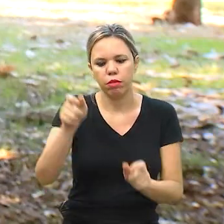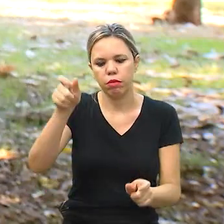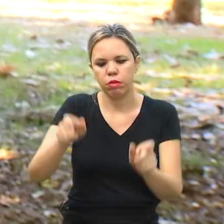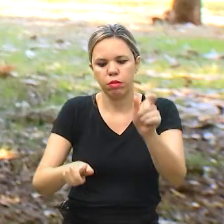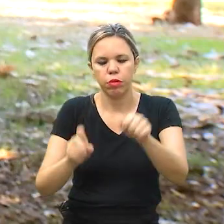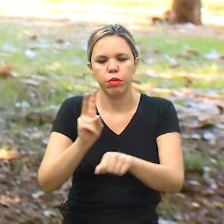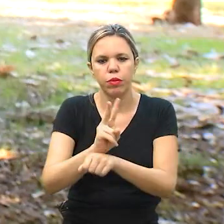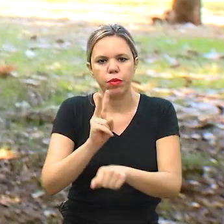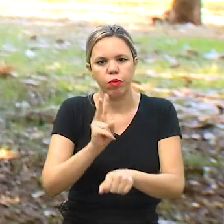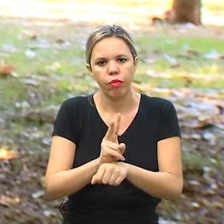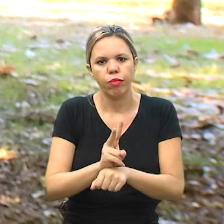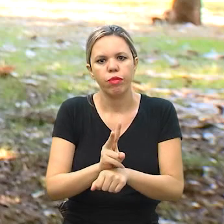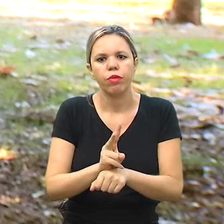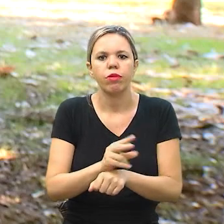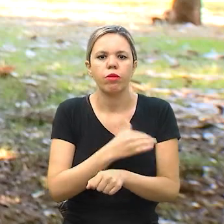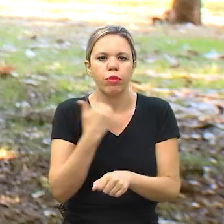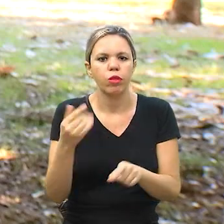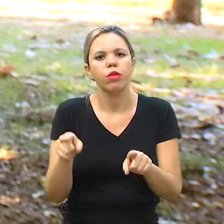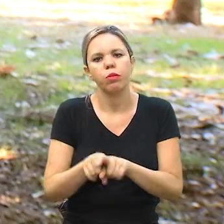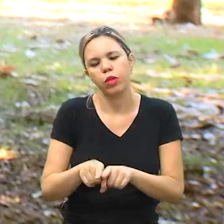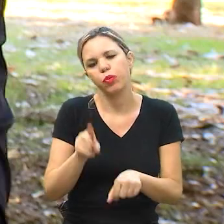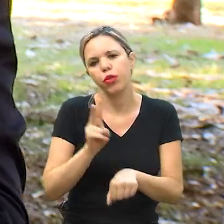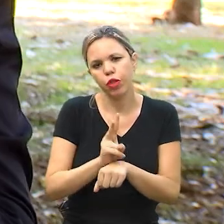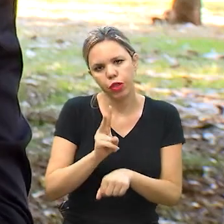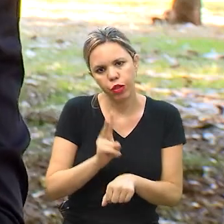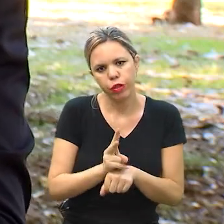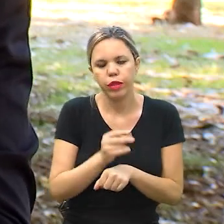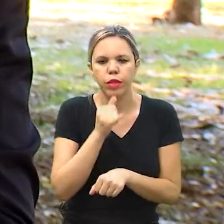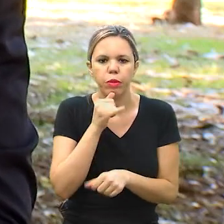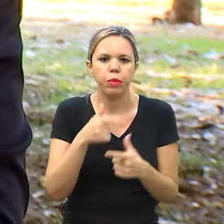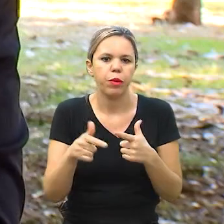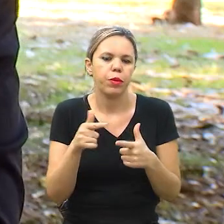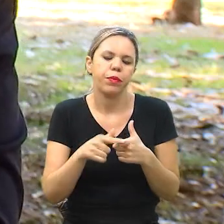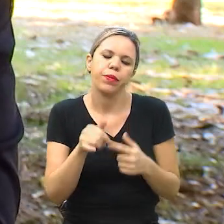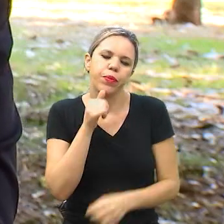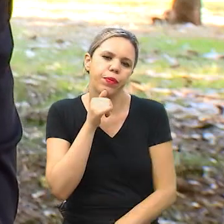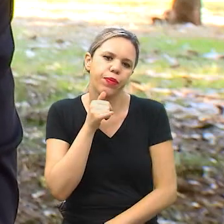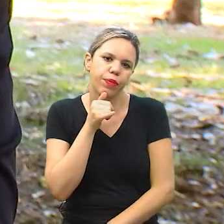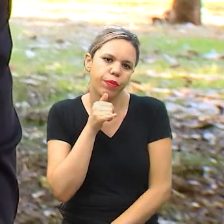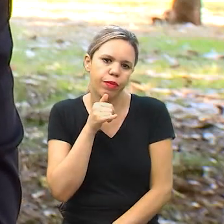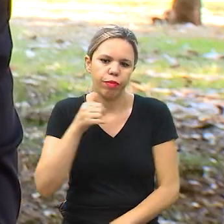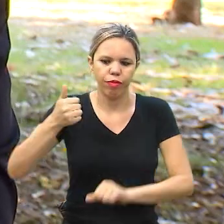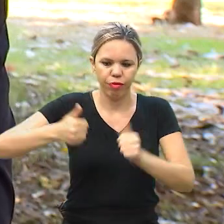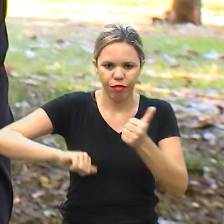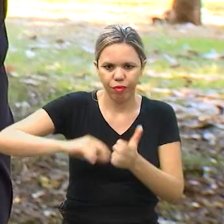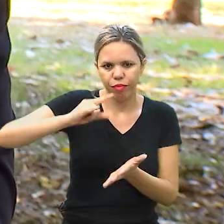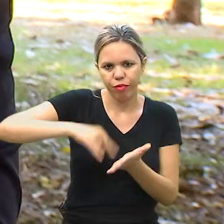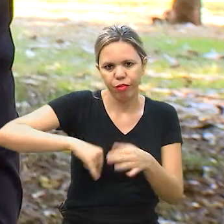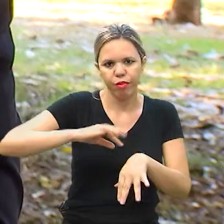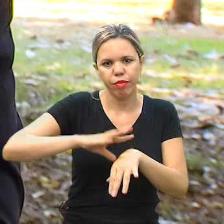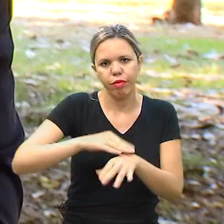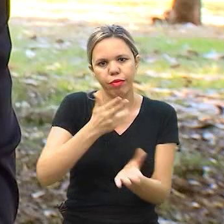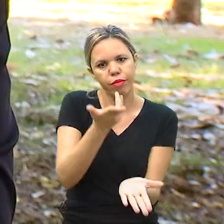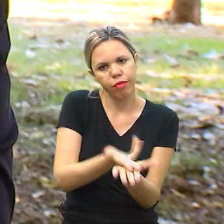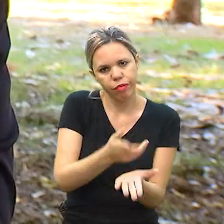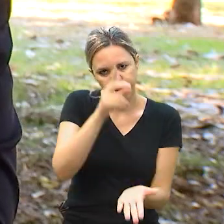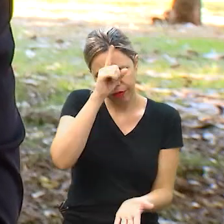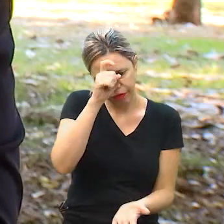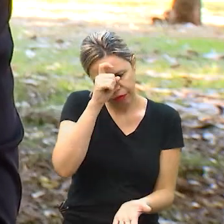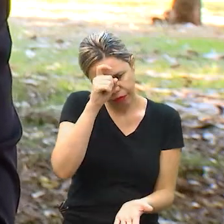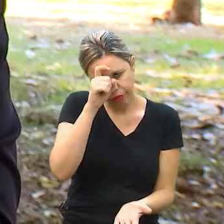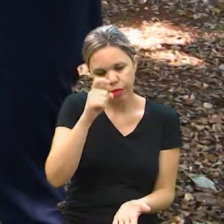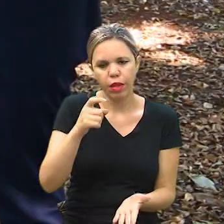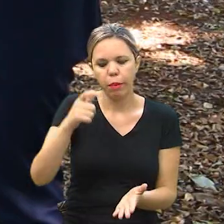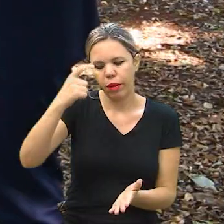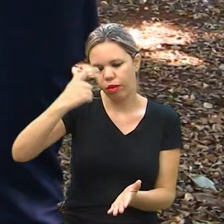proteger não só no cenário de um óbito, mas eles vão proteger em N cenários, como por exemplo, o diagnóstico de uma doença, uma internação hospitalar, uma